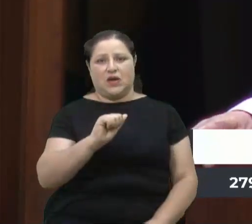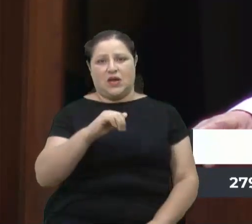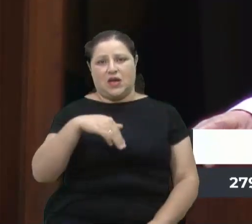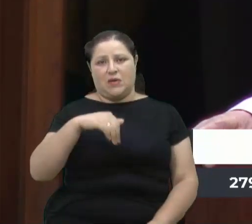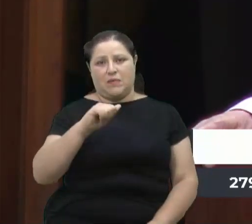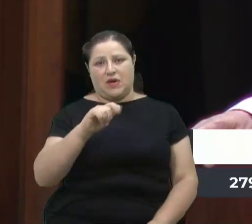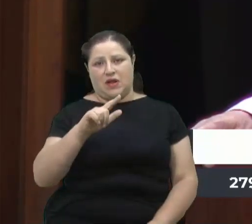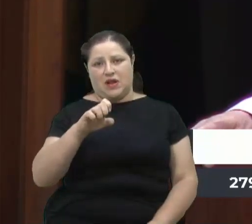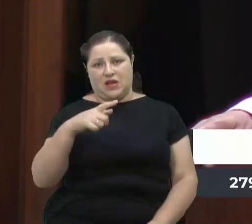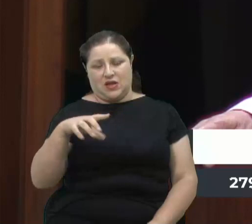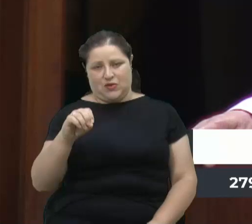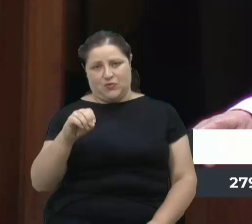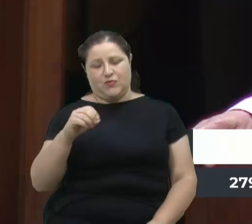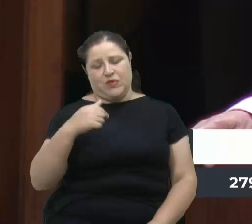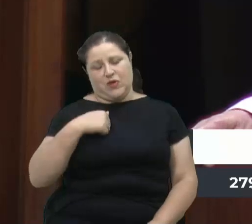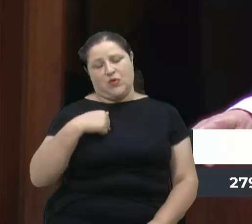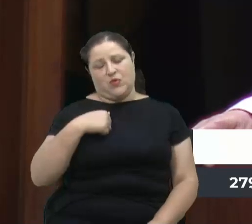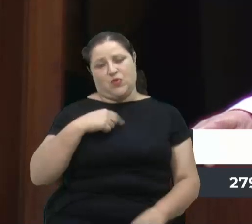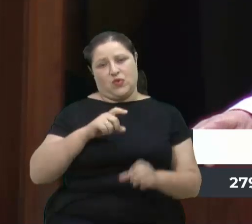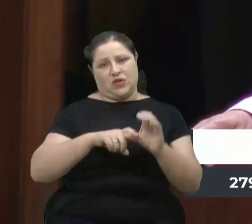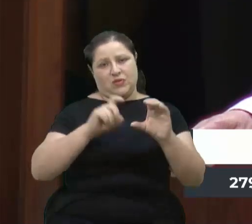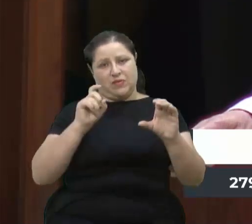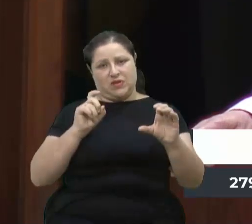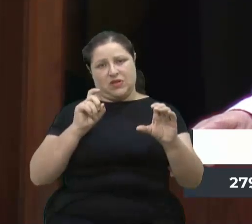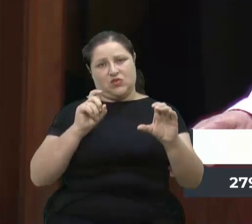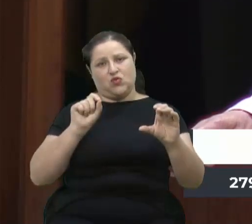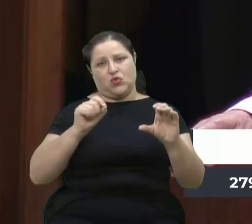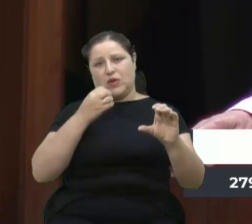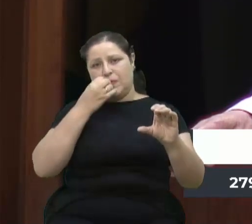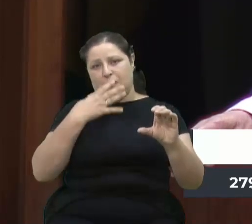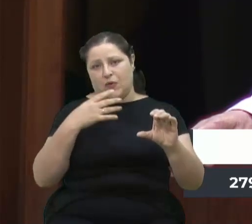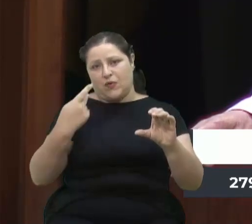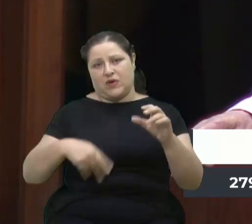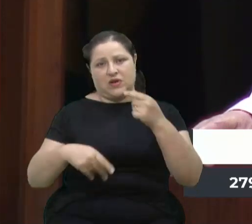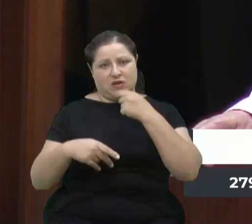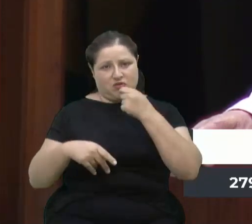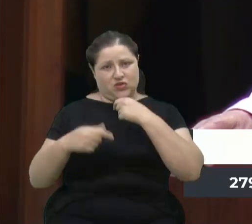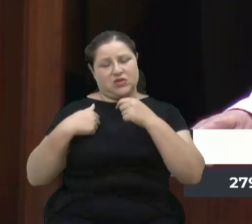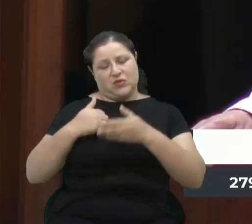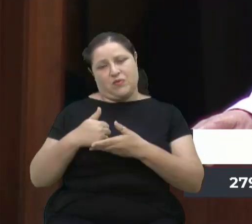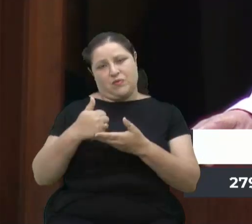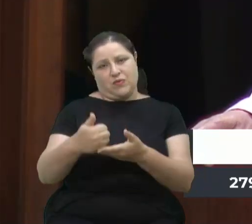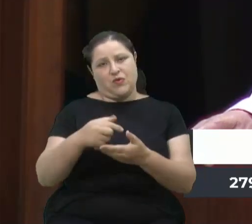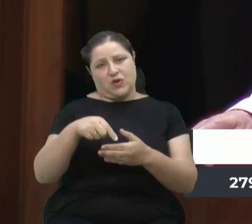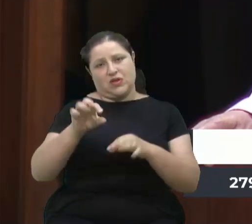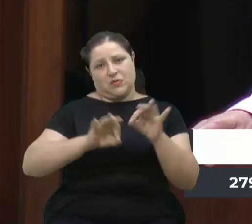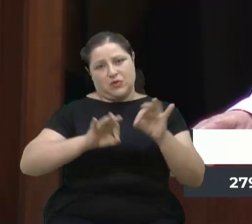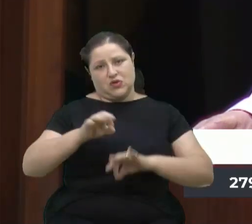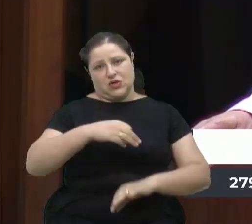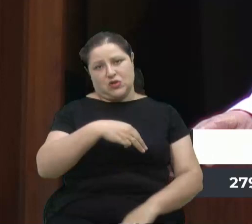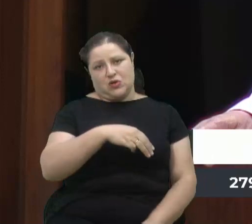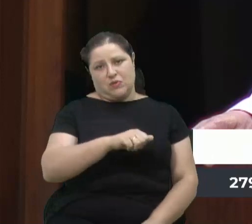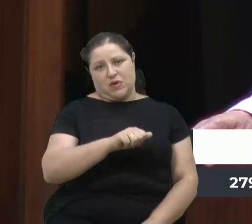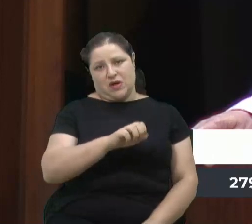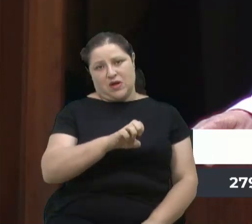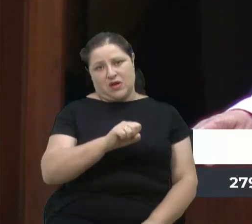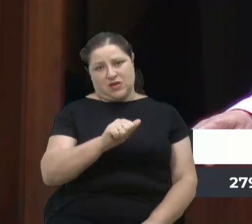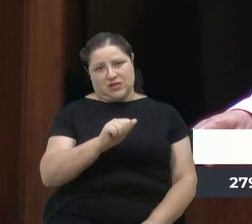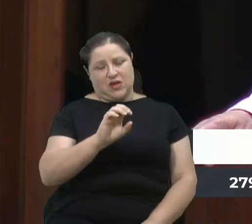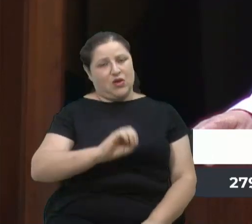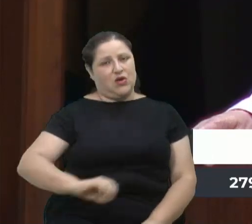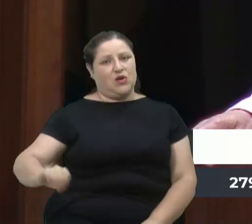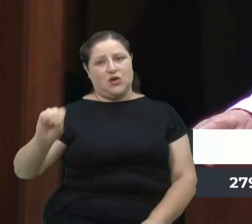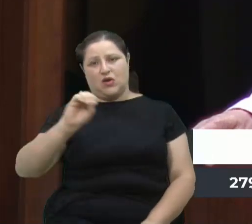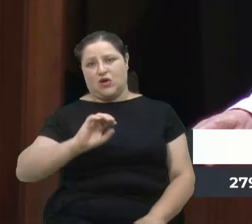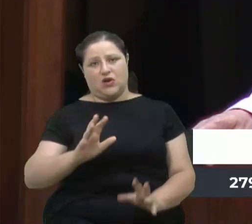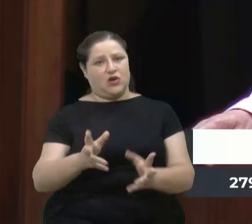eu só dou a opinião assim, eu sou independente, o que é bom para Caxias, eu estarei apoiando. Esse projeto da Maesa é excelente para Caxias.